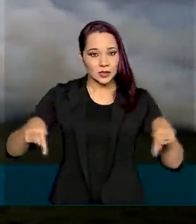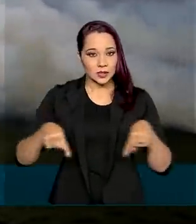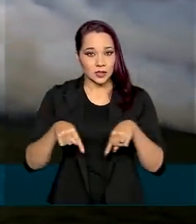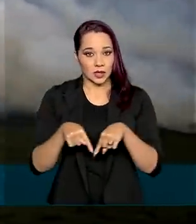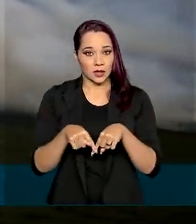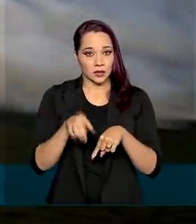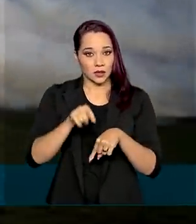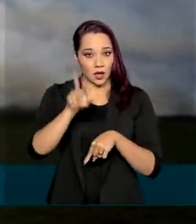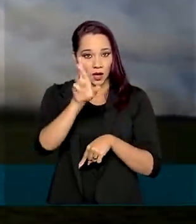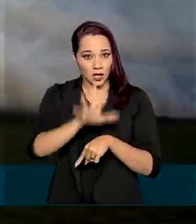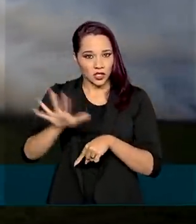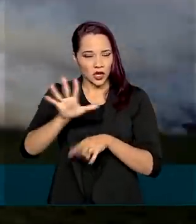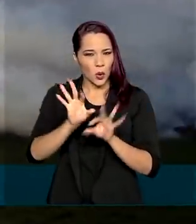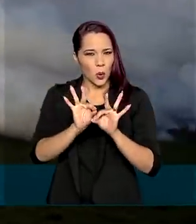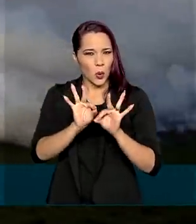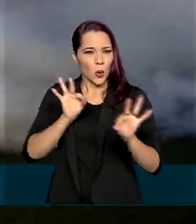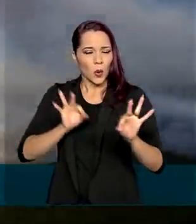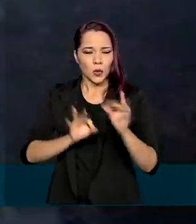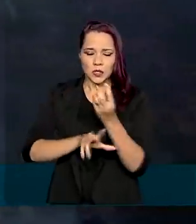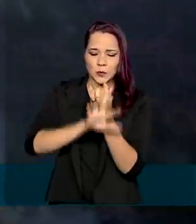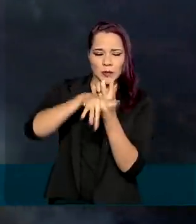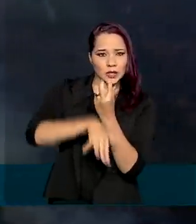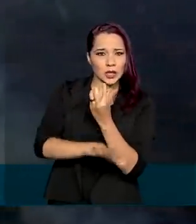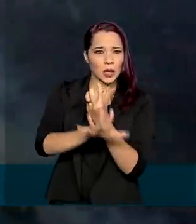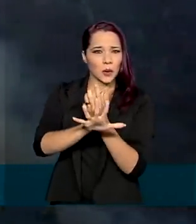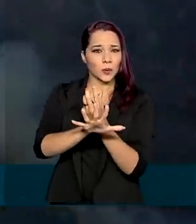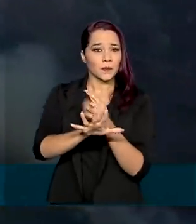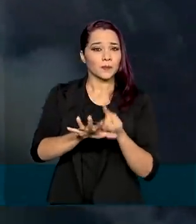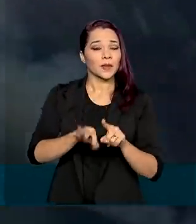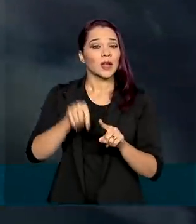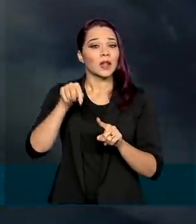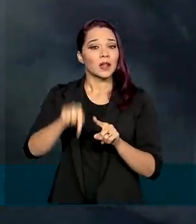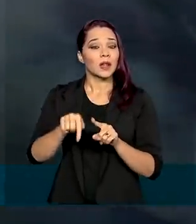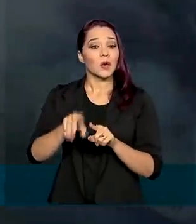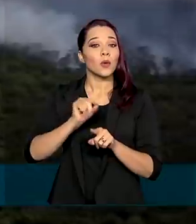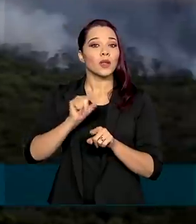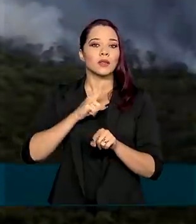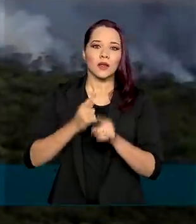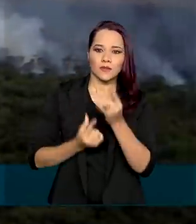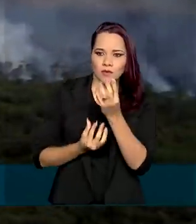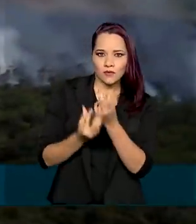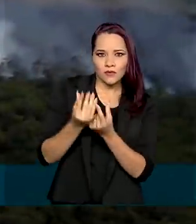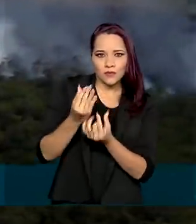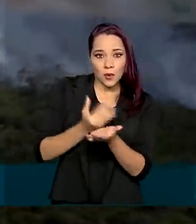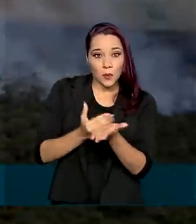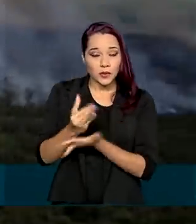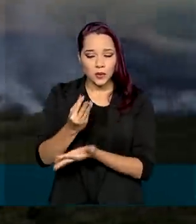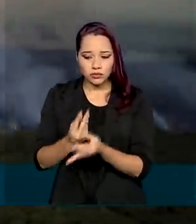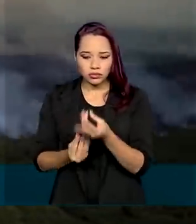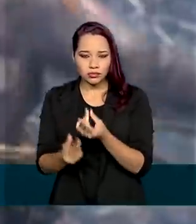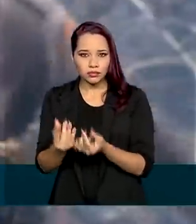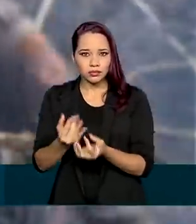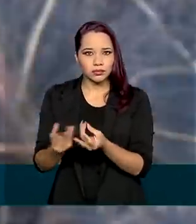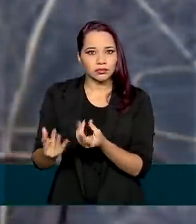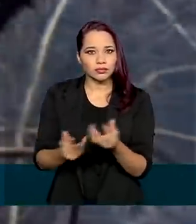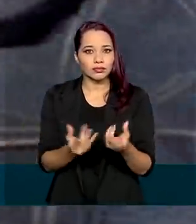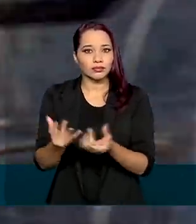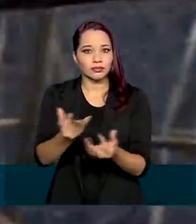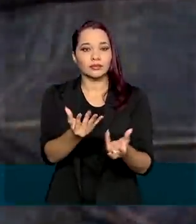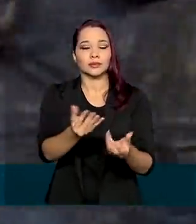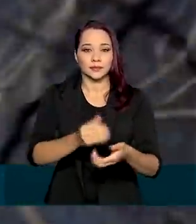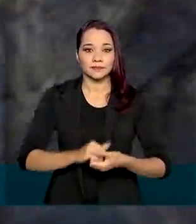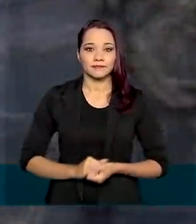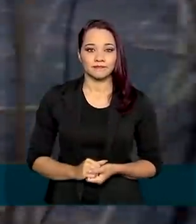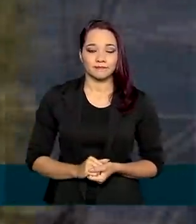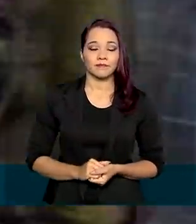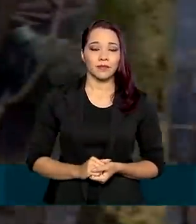localizadas em regiões inóspitas do Pantanal, bem no interior do Pantanal, houveram focos de incêndio, o início dos focos dos incêndios,